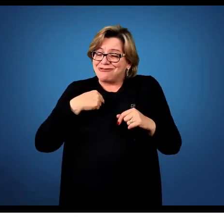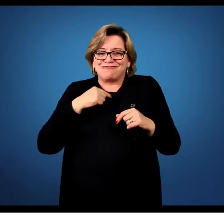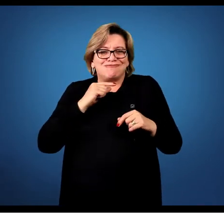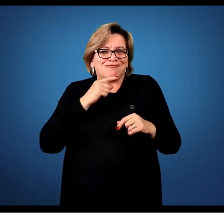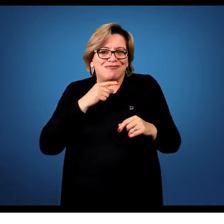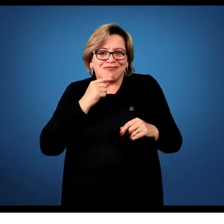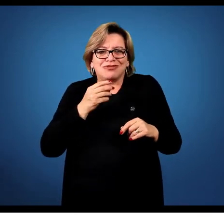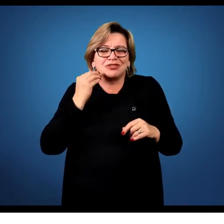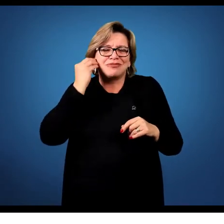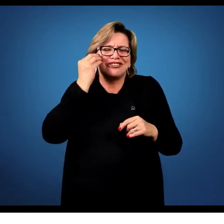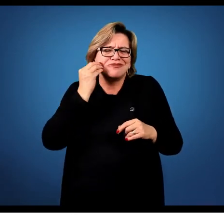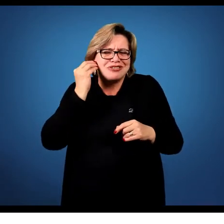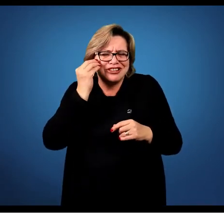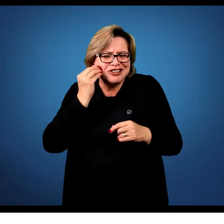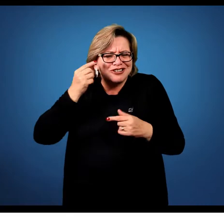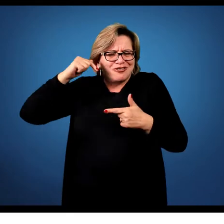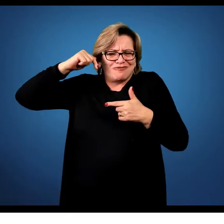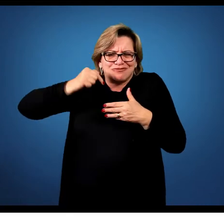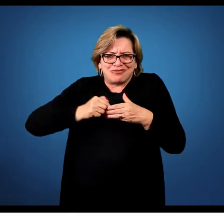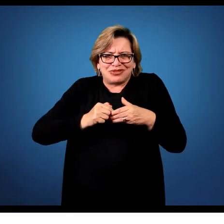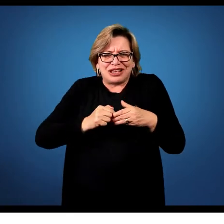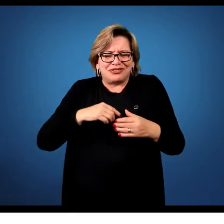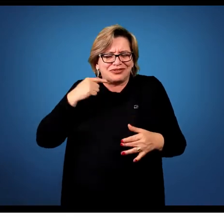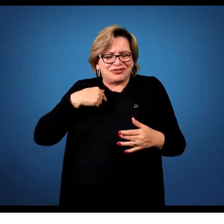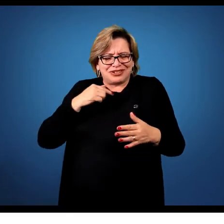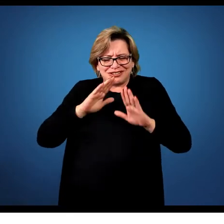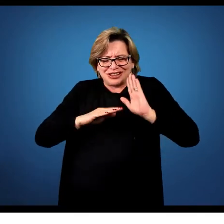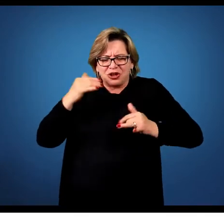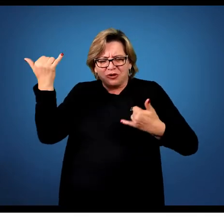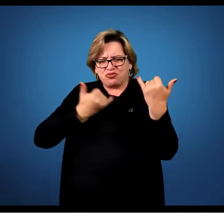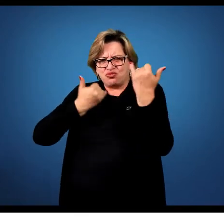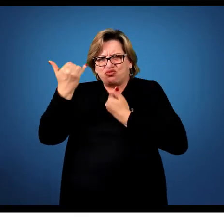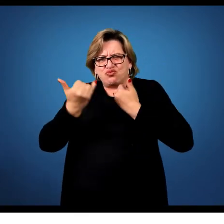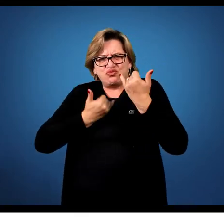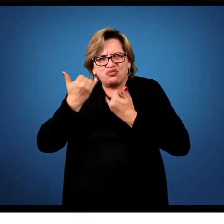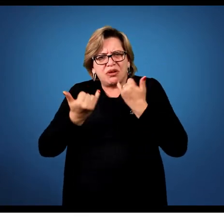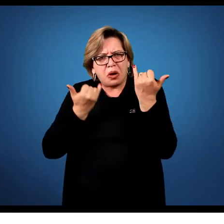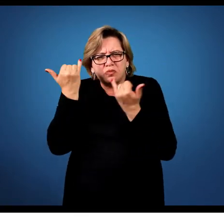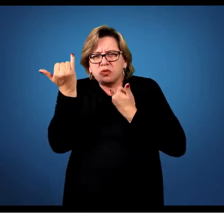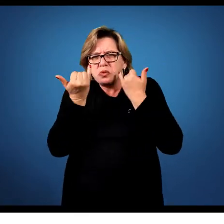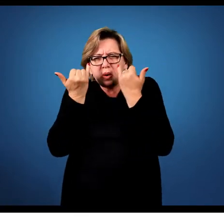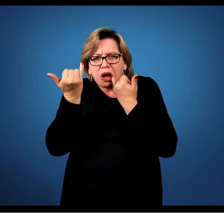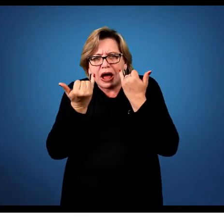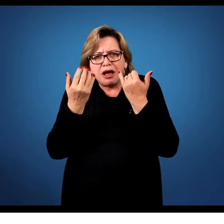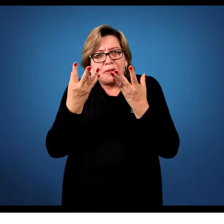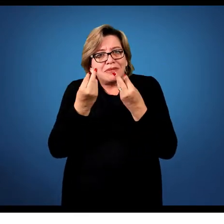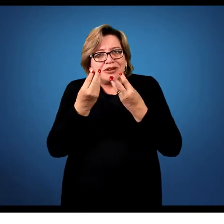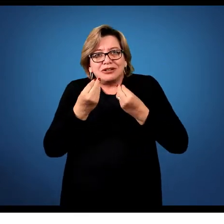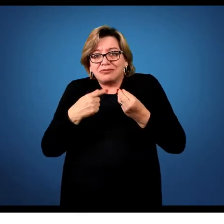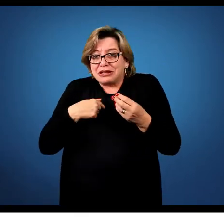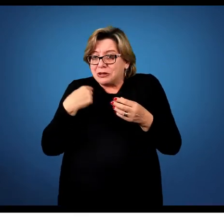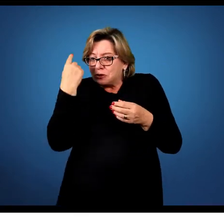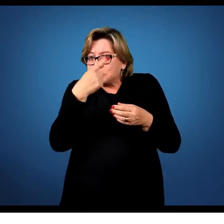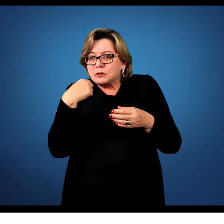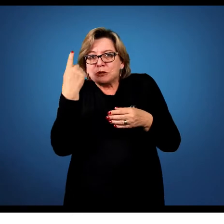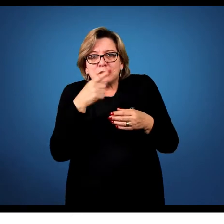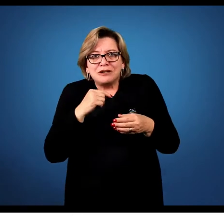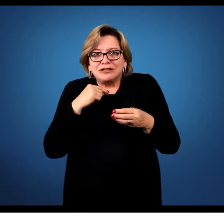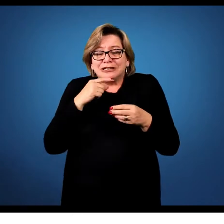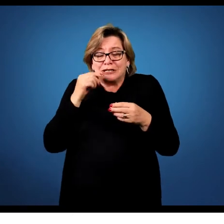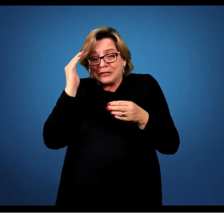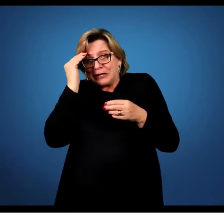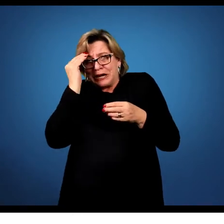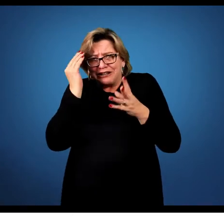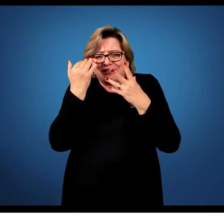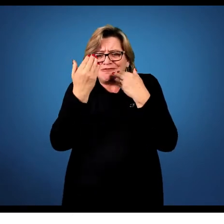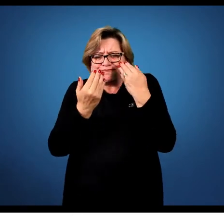recebo tanta informação ao ponto que eu não tenho tempo, tempo de analisar